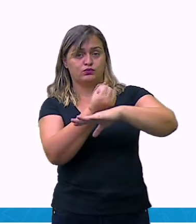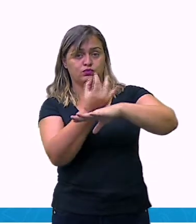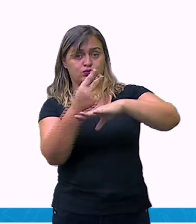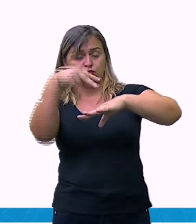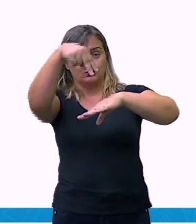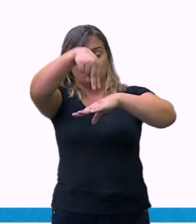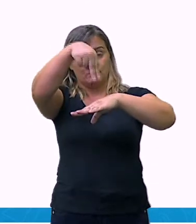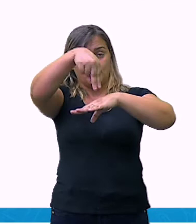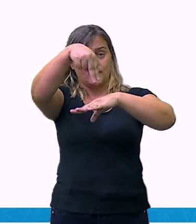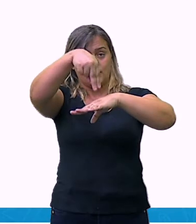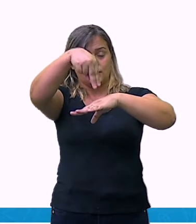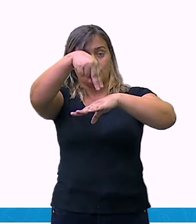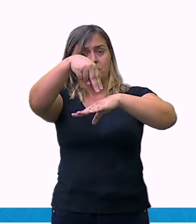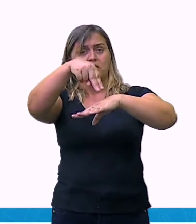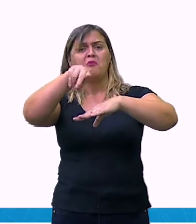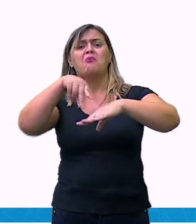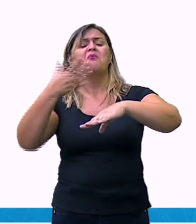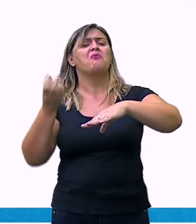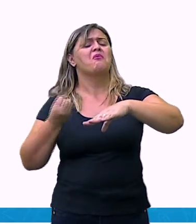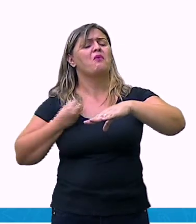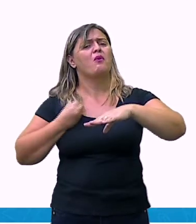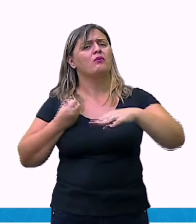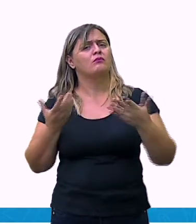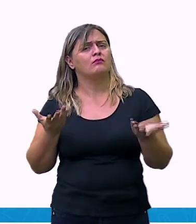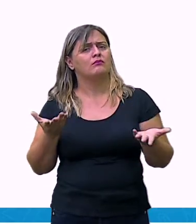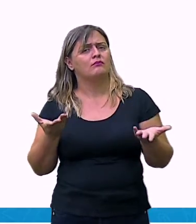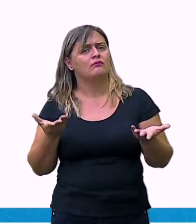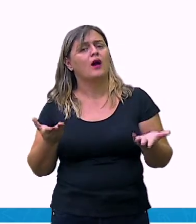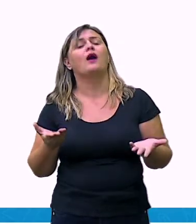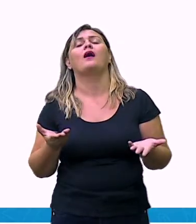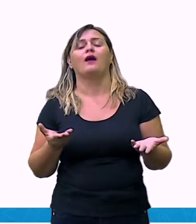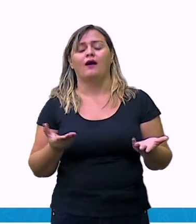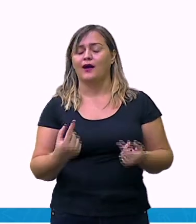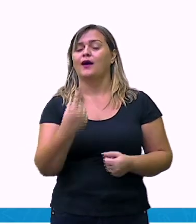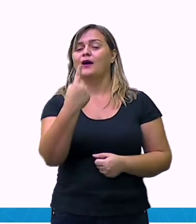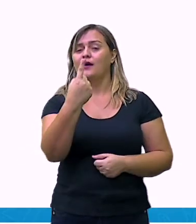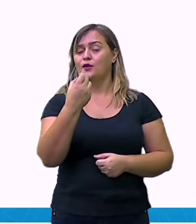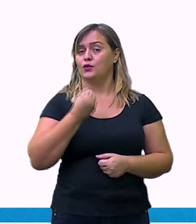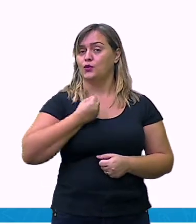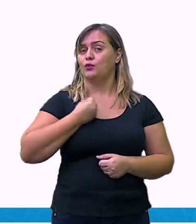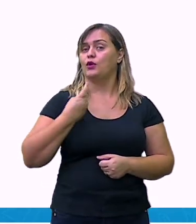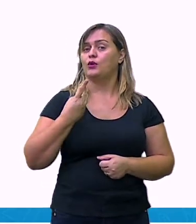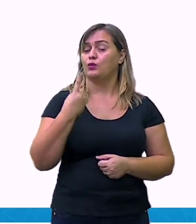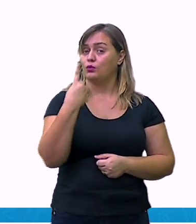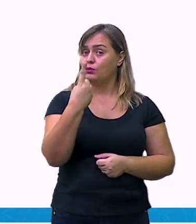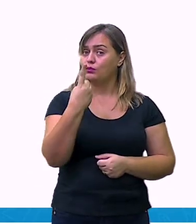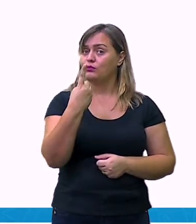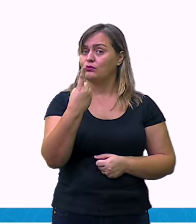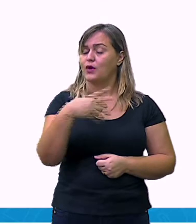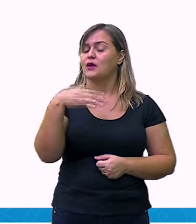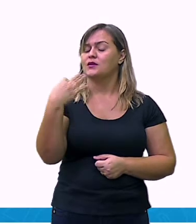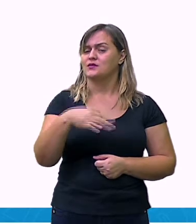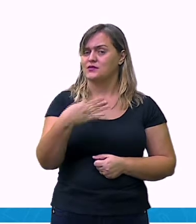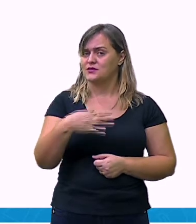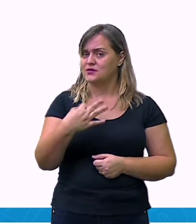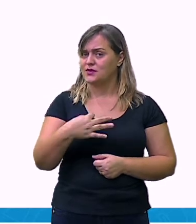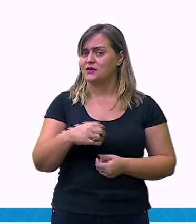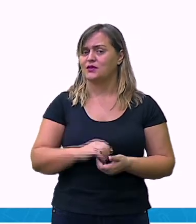Sendo assim, eu vou colocá-lo na minha casa, na minha ordem, que é chamada de